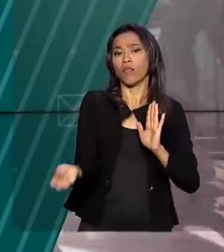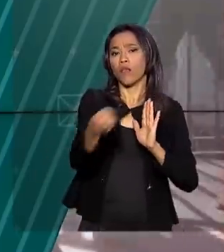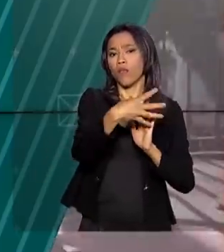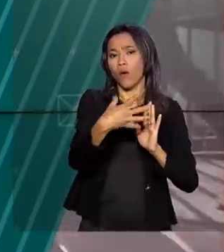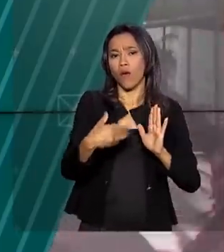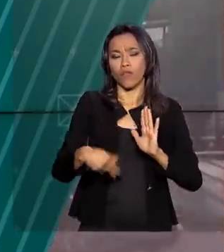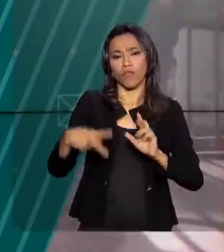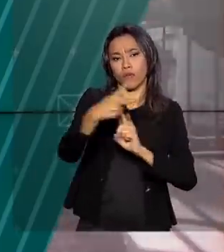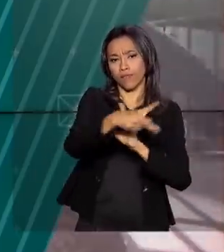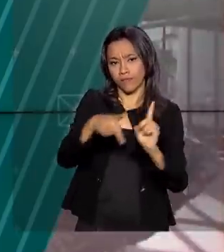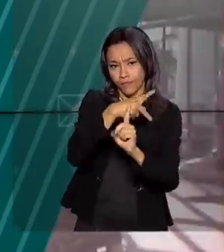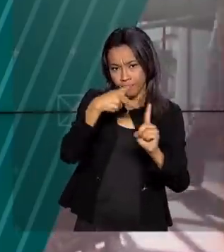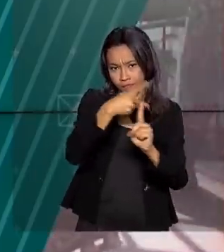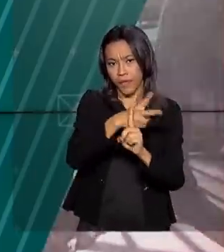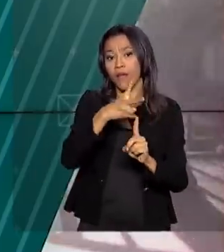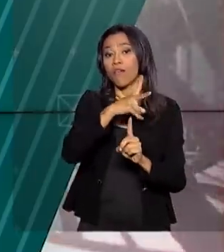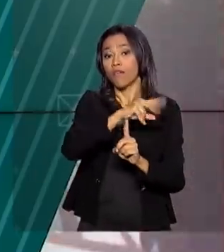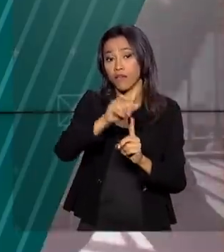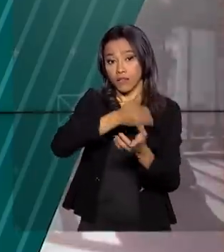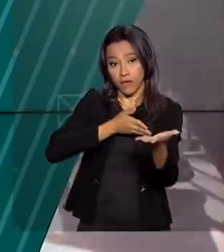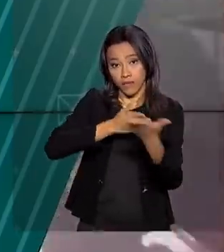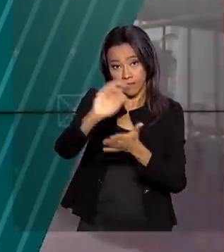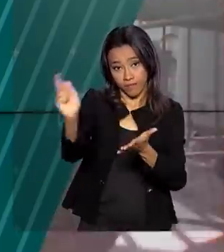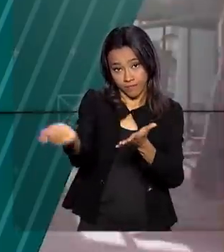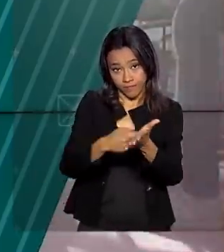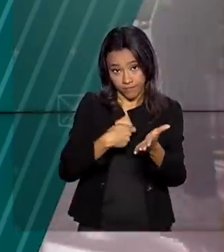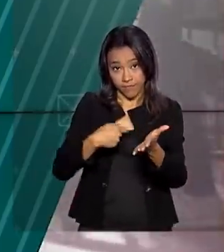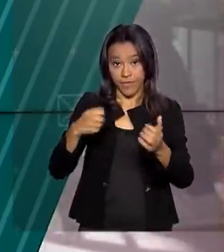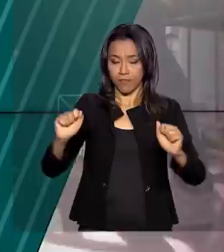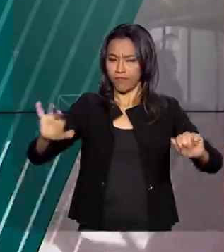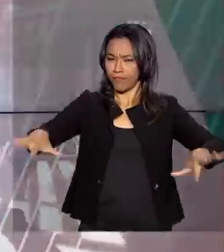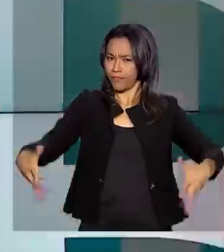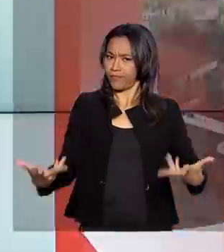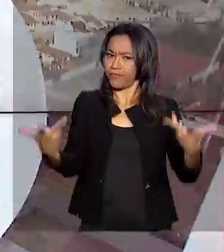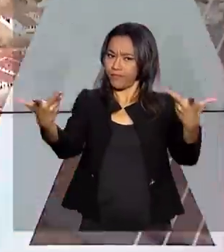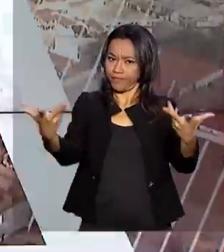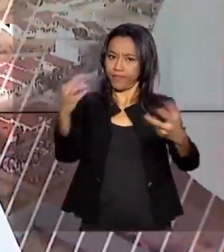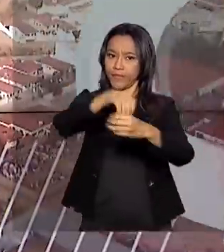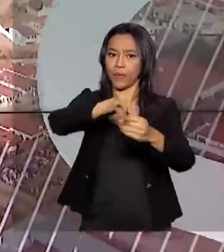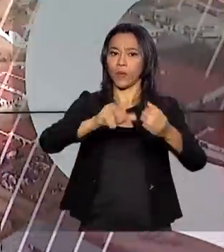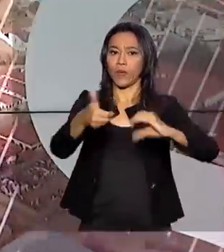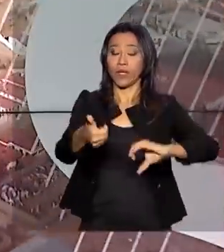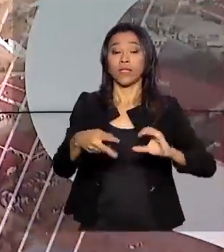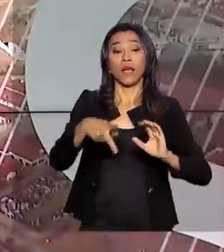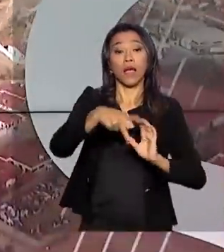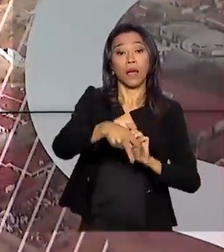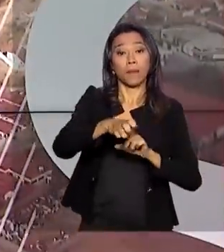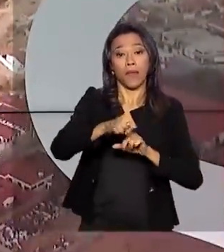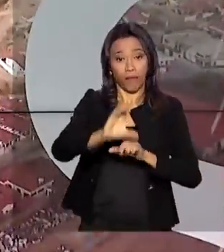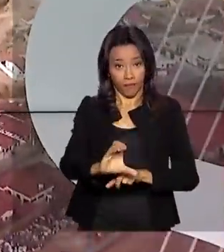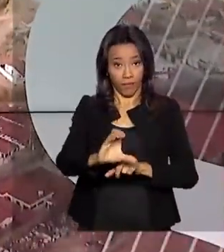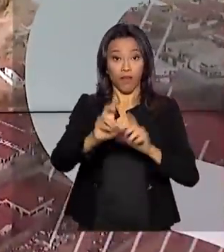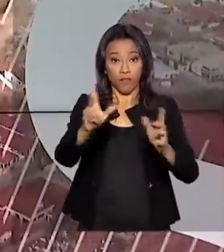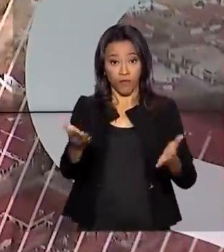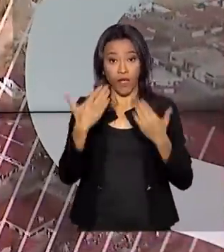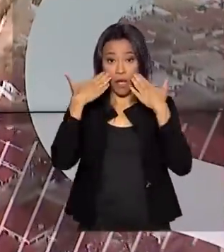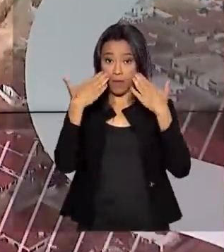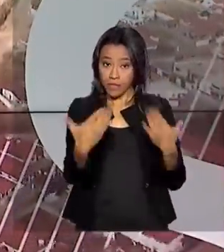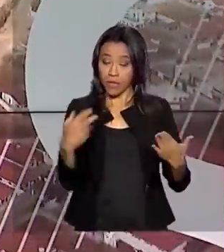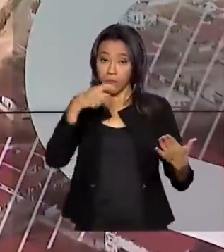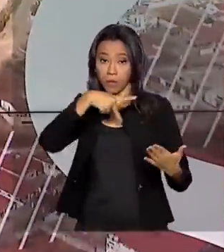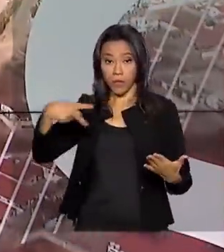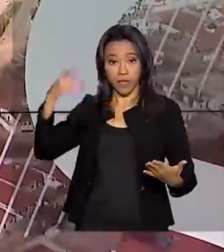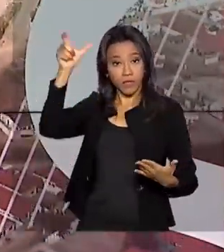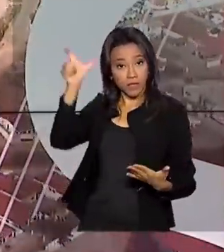Previdência será promulgada em sessão solene no Congresso Nacional. A PEC da nova Previdência foi apresentada pelo presidente Jair